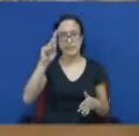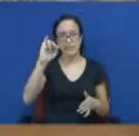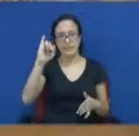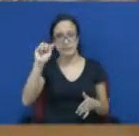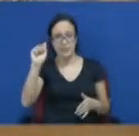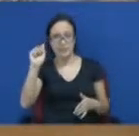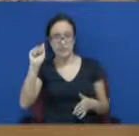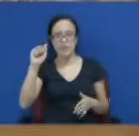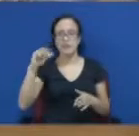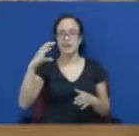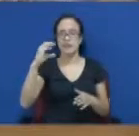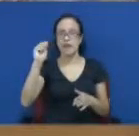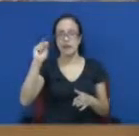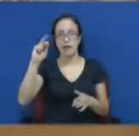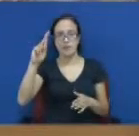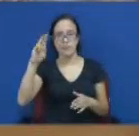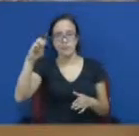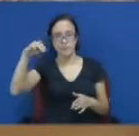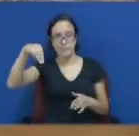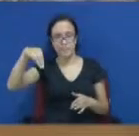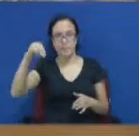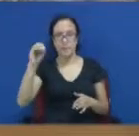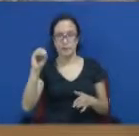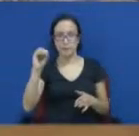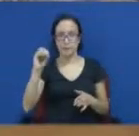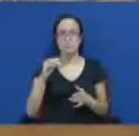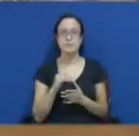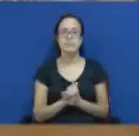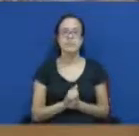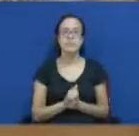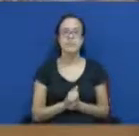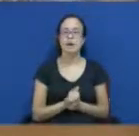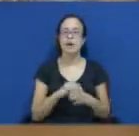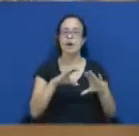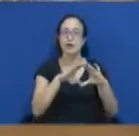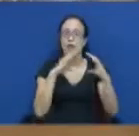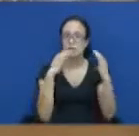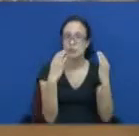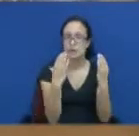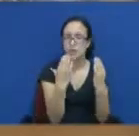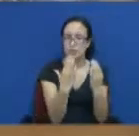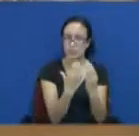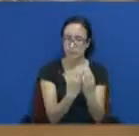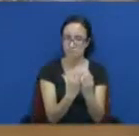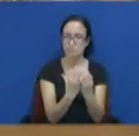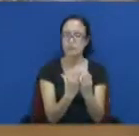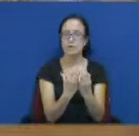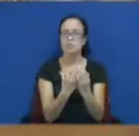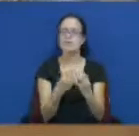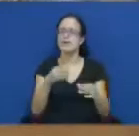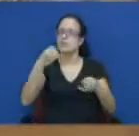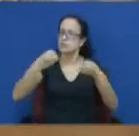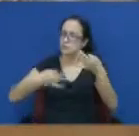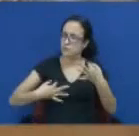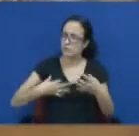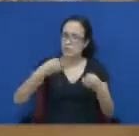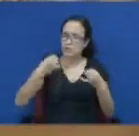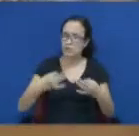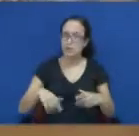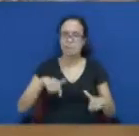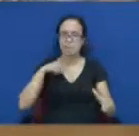Monitores, que discorrerá sobre a redução da jornada de trabalho. Pela ordem de